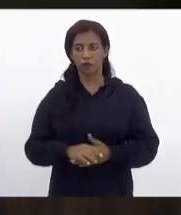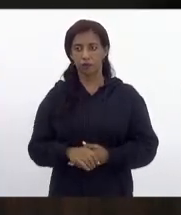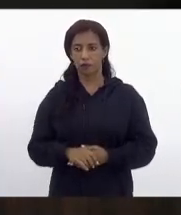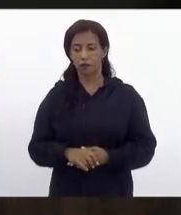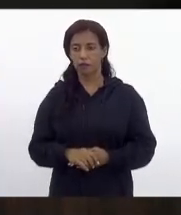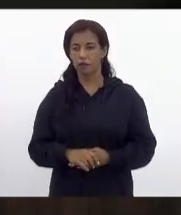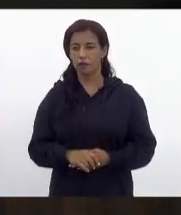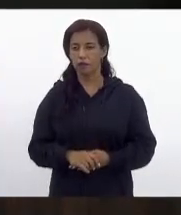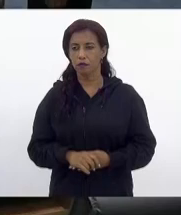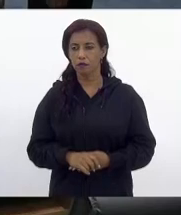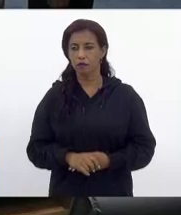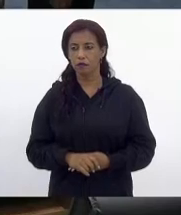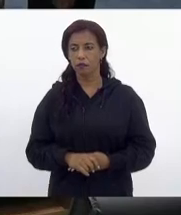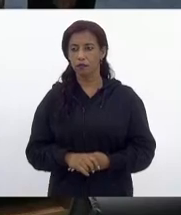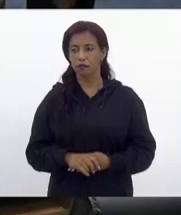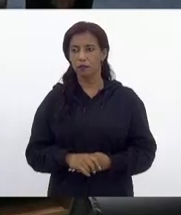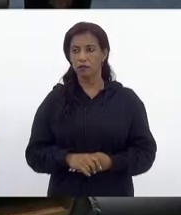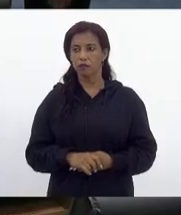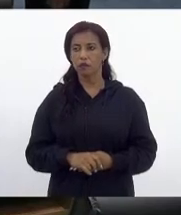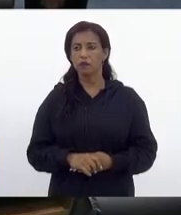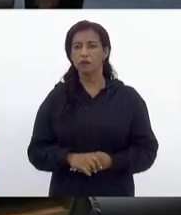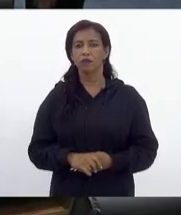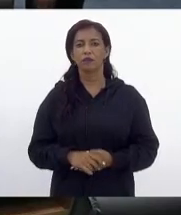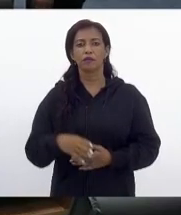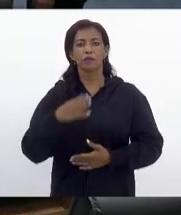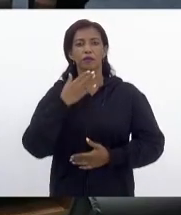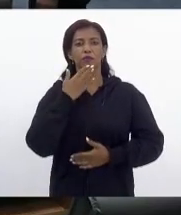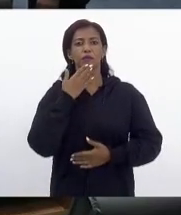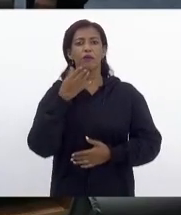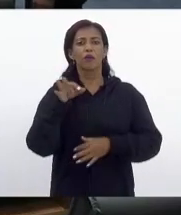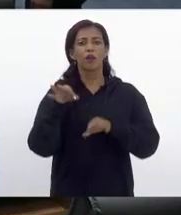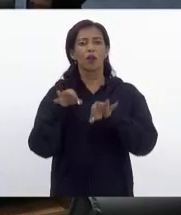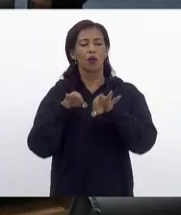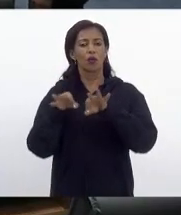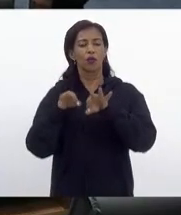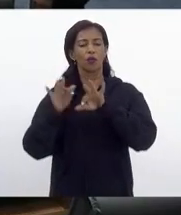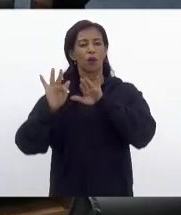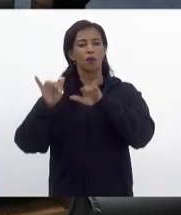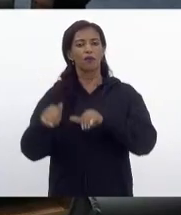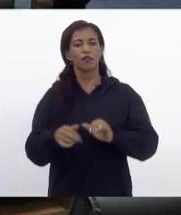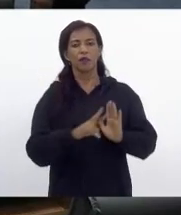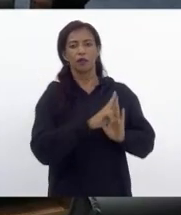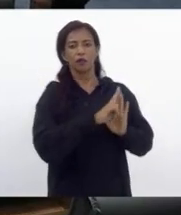Não, deputado. Para ele solicitar forma final de redação.